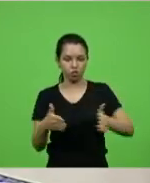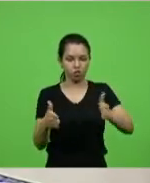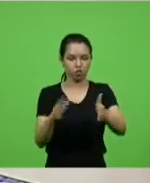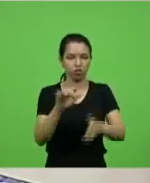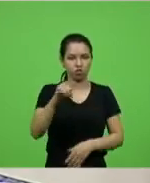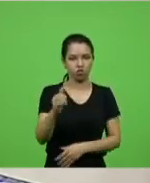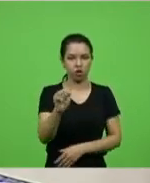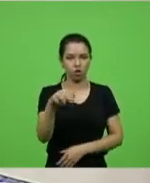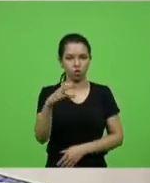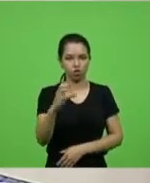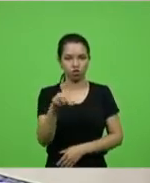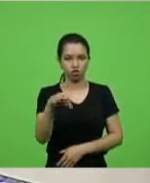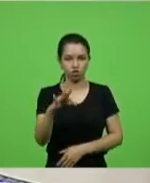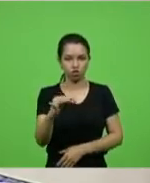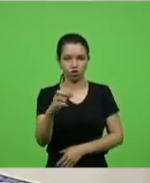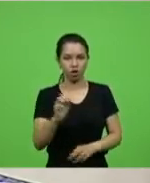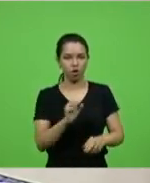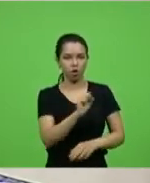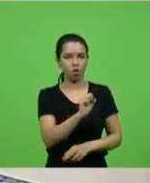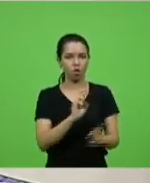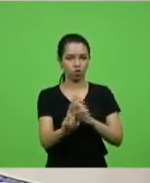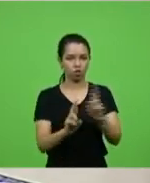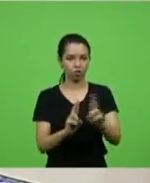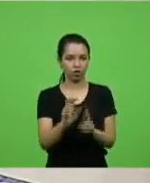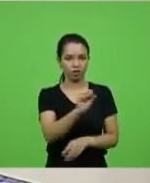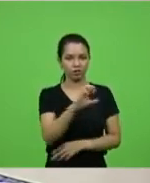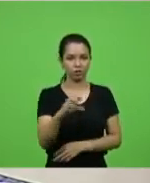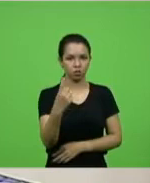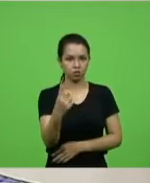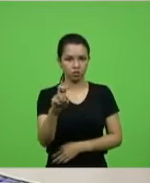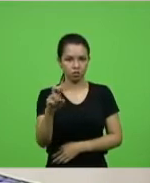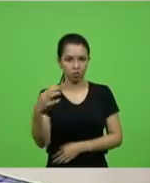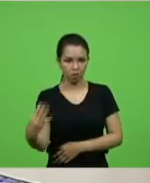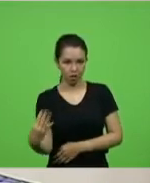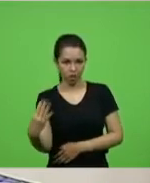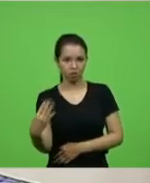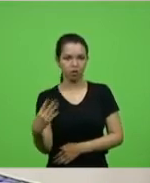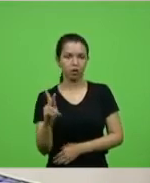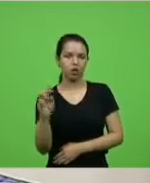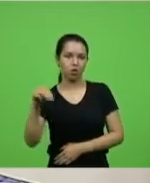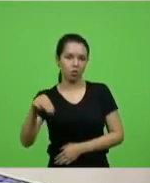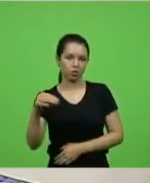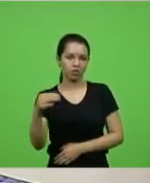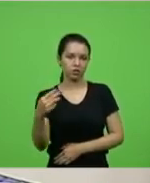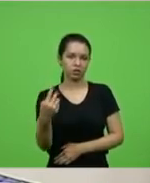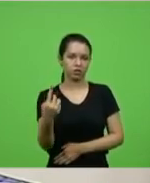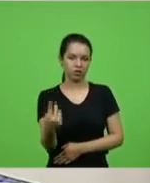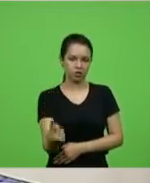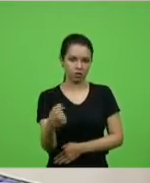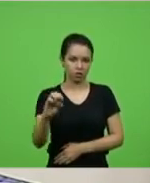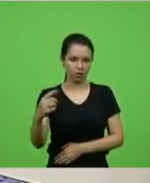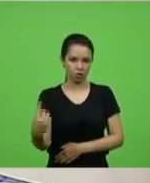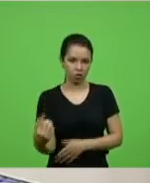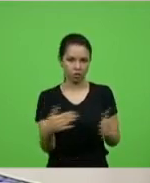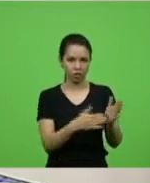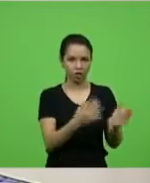rodovia SC 154, quilômetro 101 a 200 no município de Arabutã.